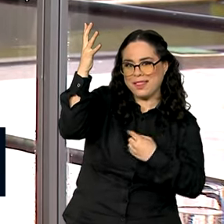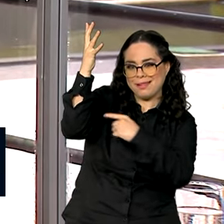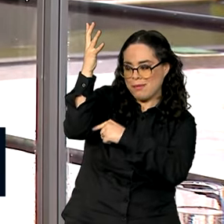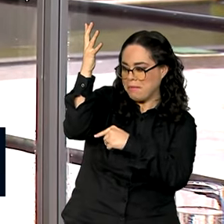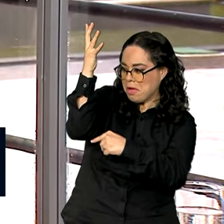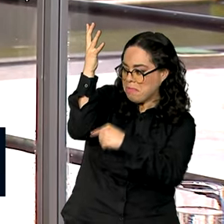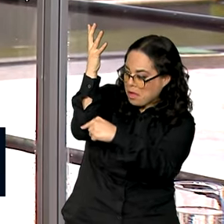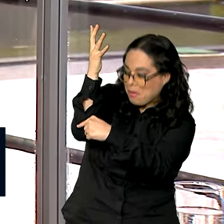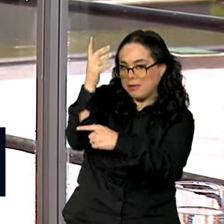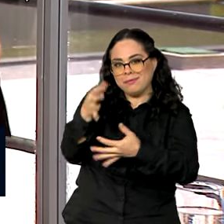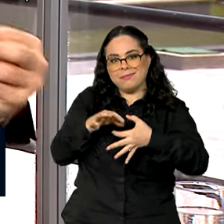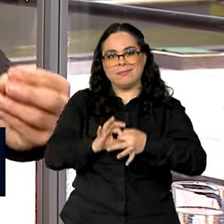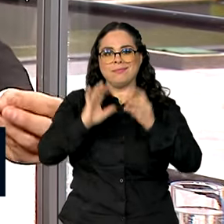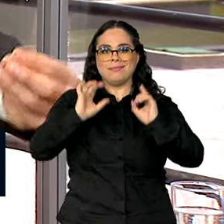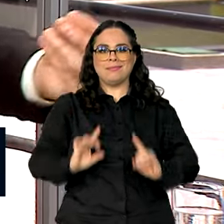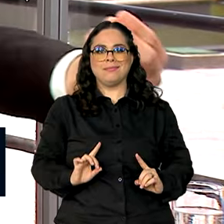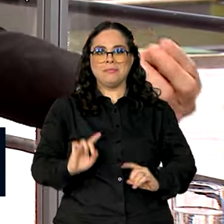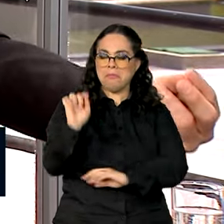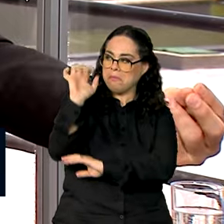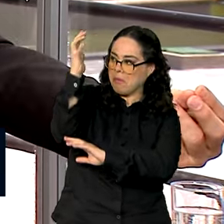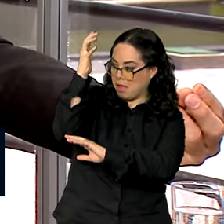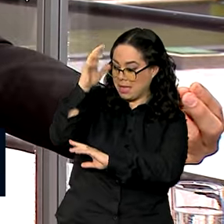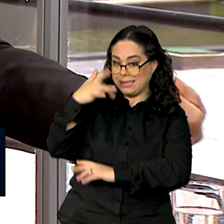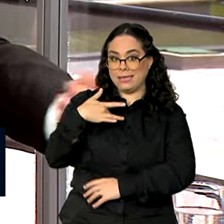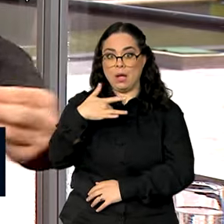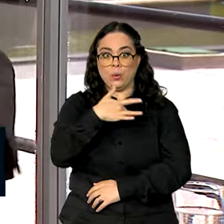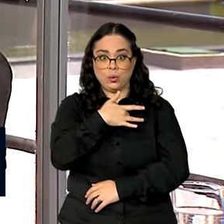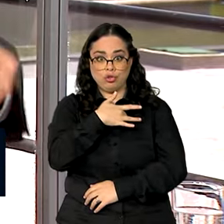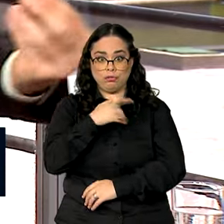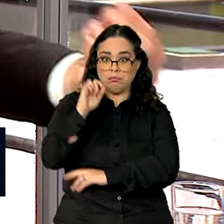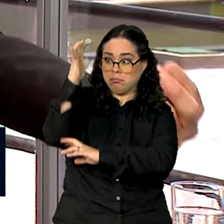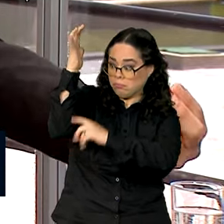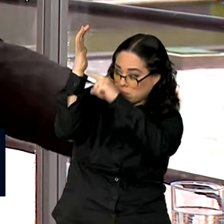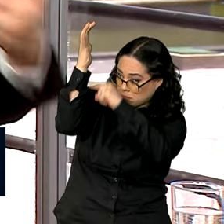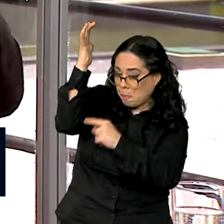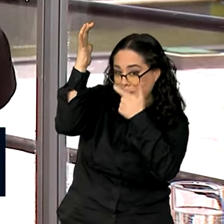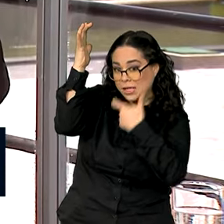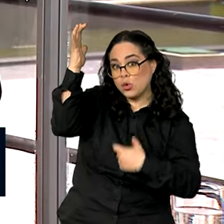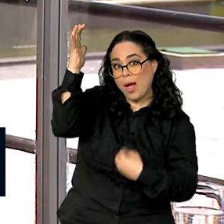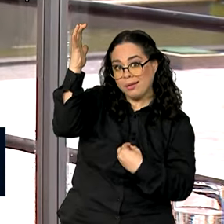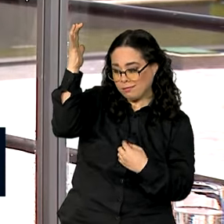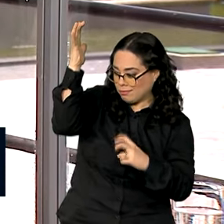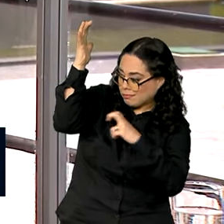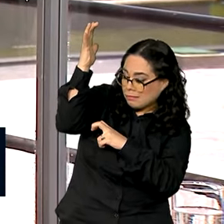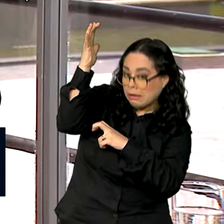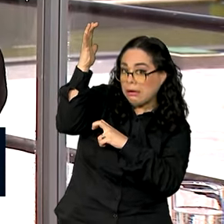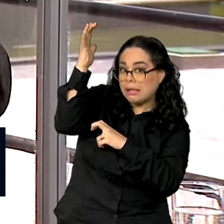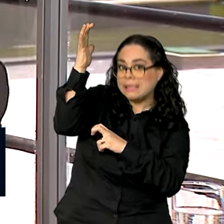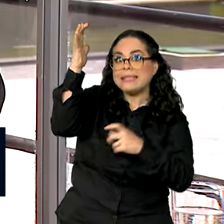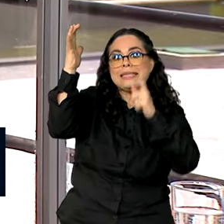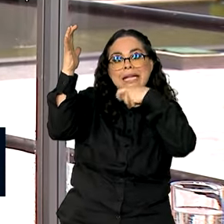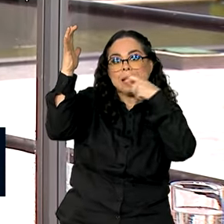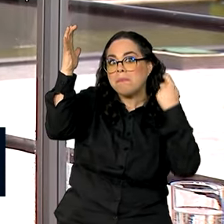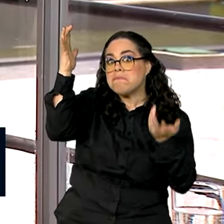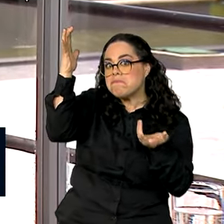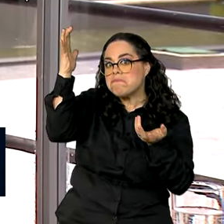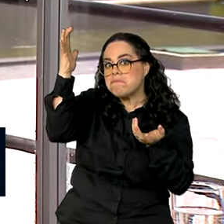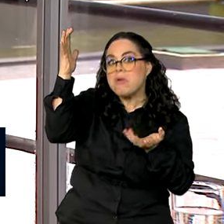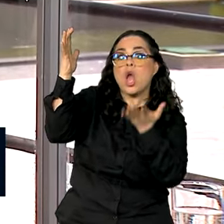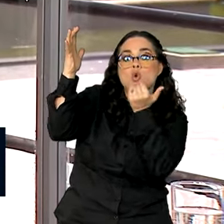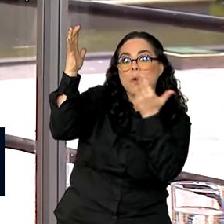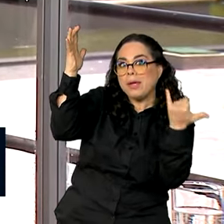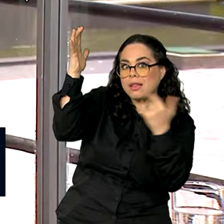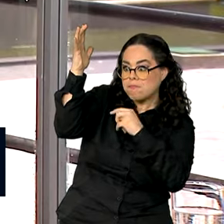incluída na dignidade. Gente que precisa de serviço de saúde, serviço de educação, que precisa tratar os dentes, que precisa se